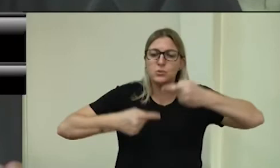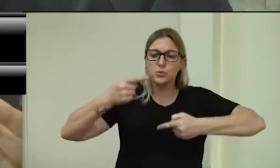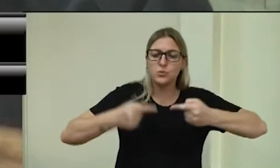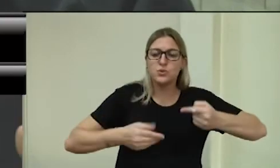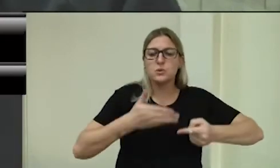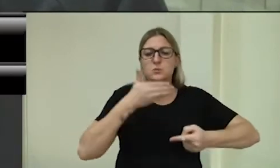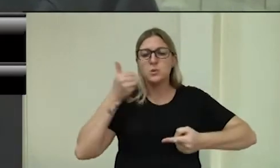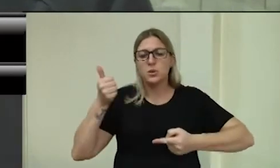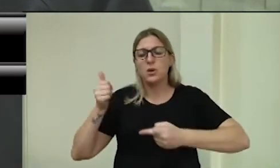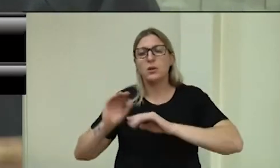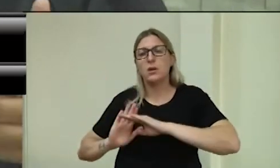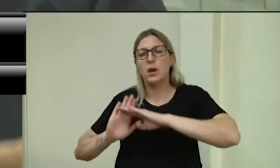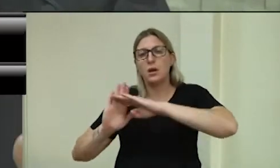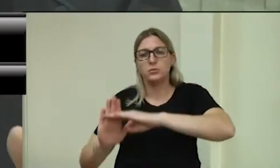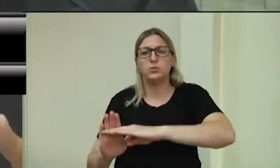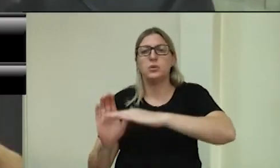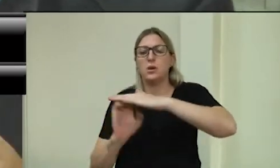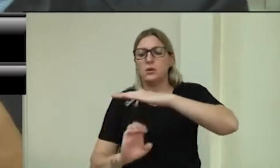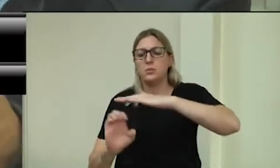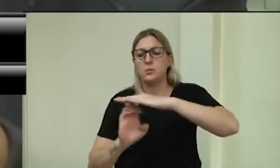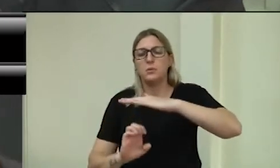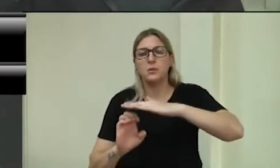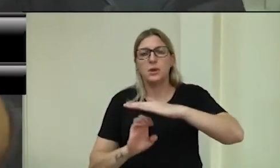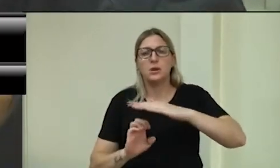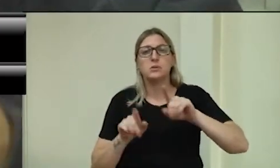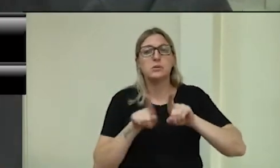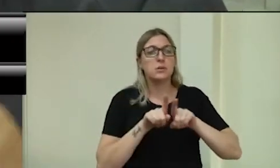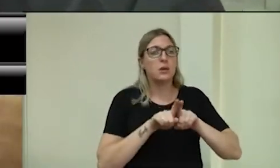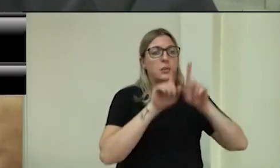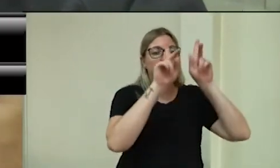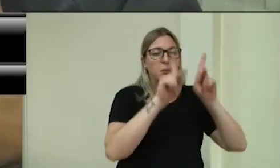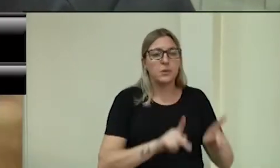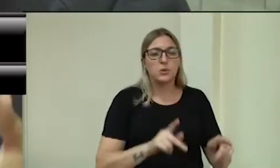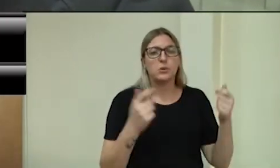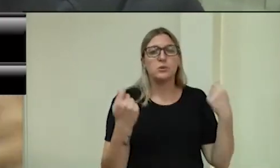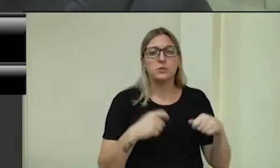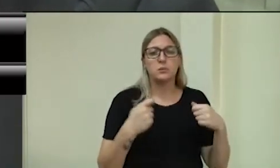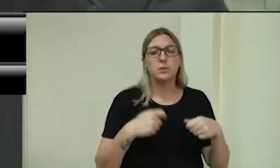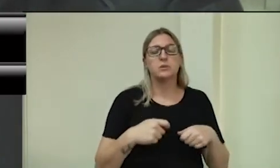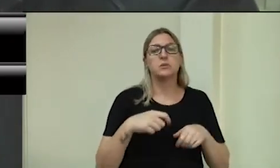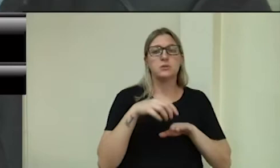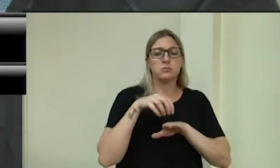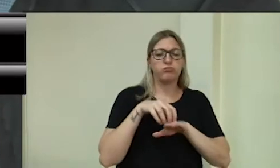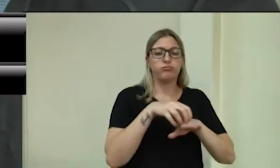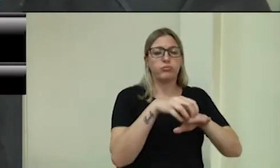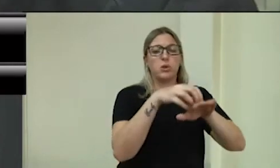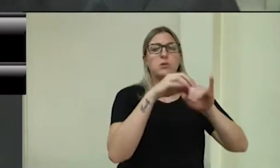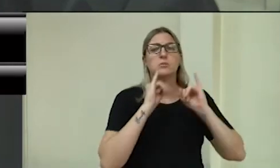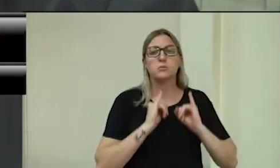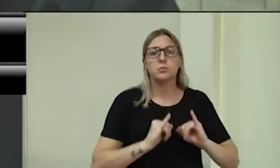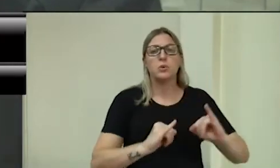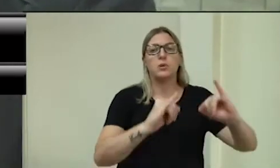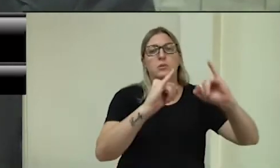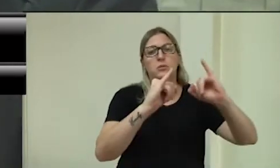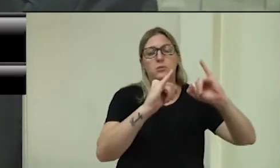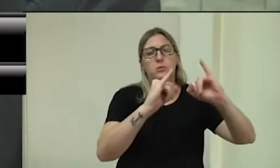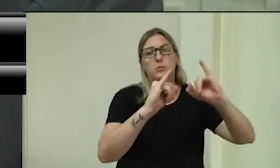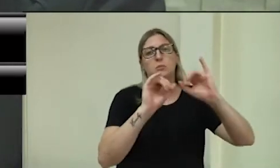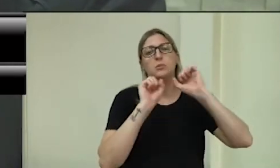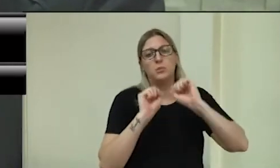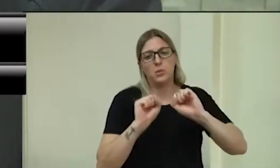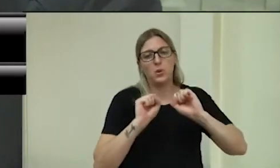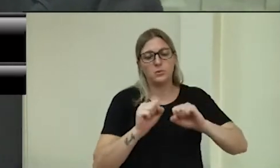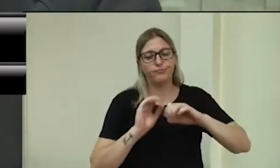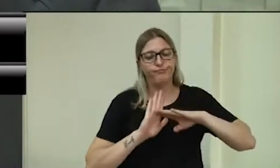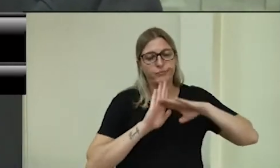auxílio, sem dúvida nenhuma, para que as pessoas que dependem desse serviço, desse modal, possam ser